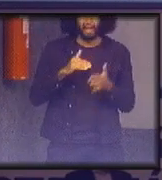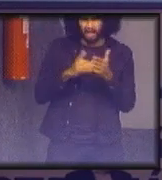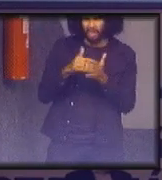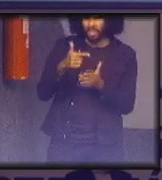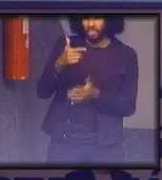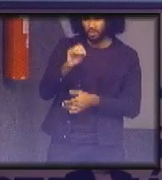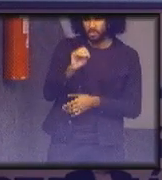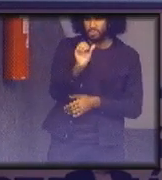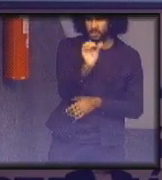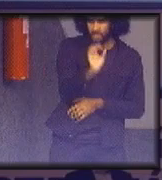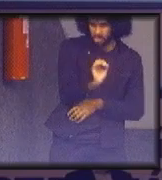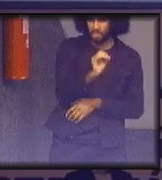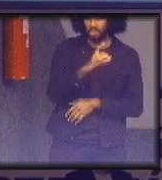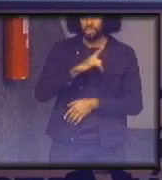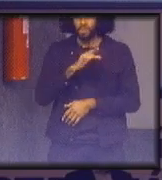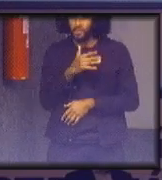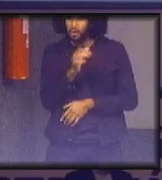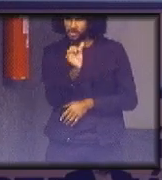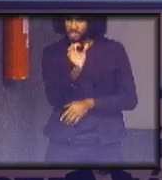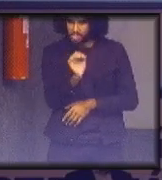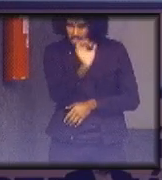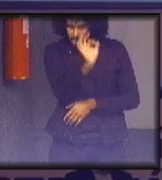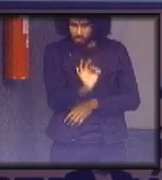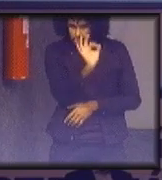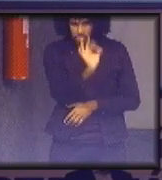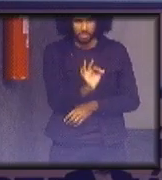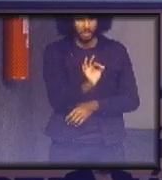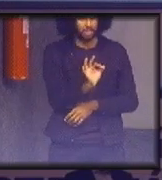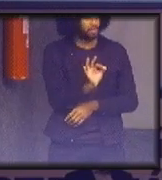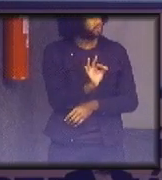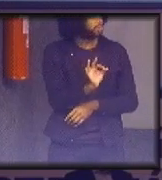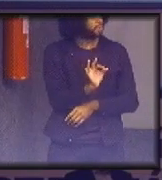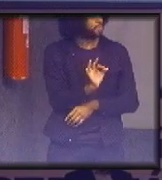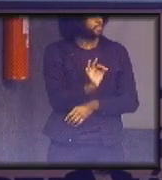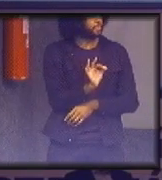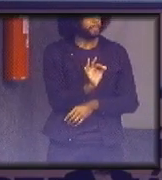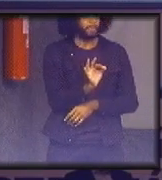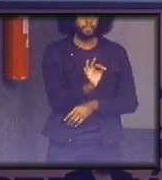com 60% da da